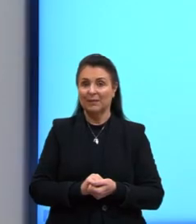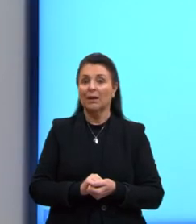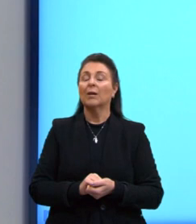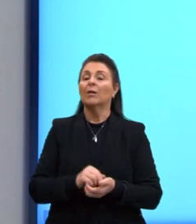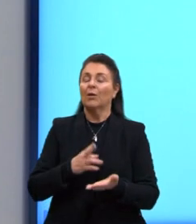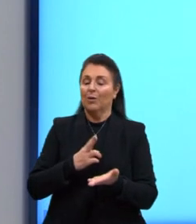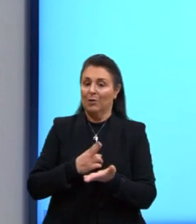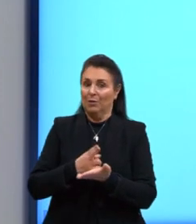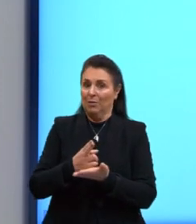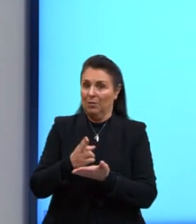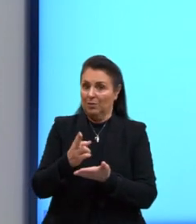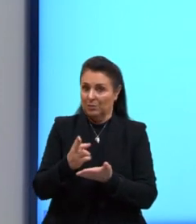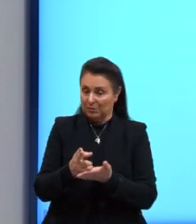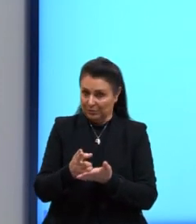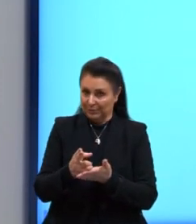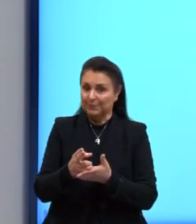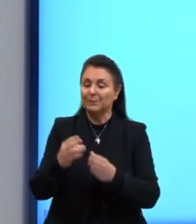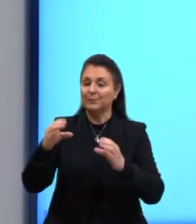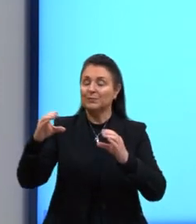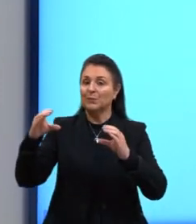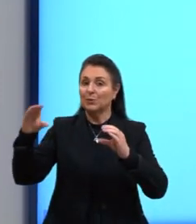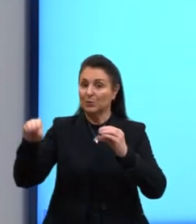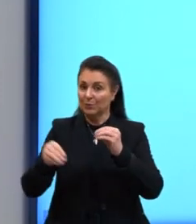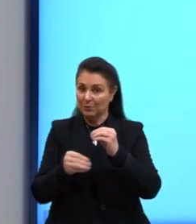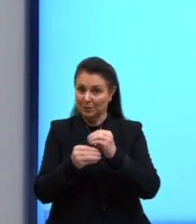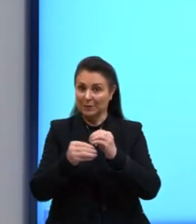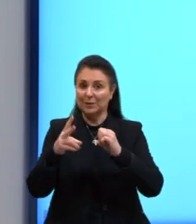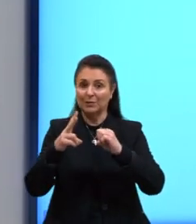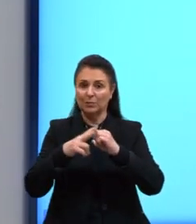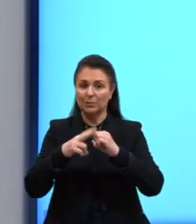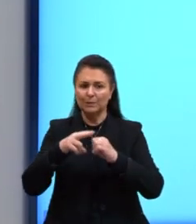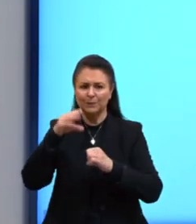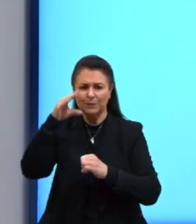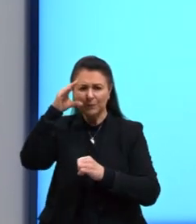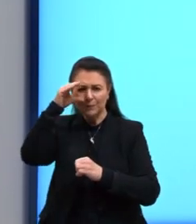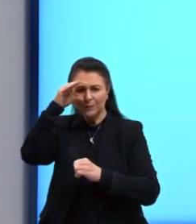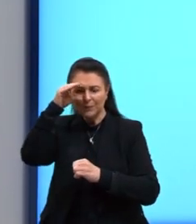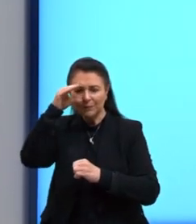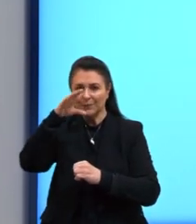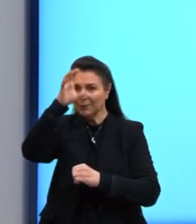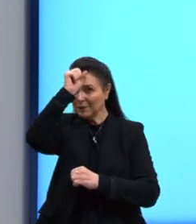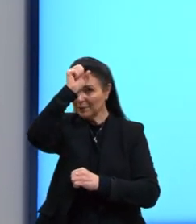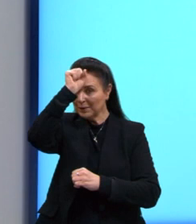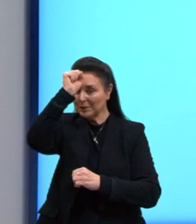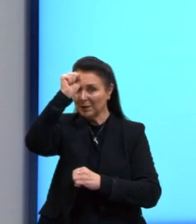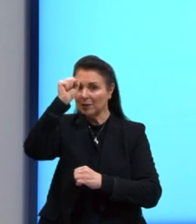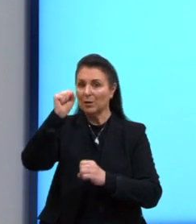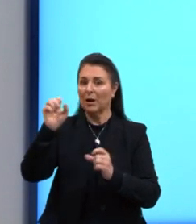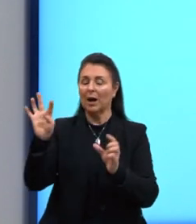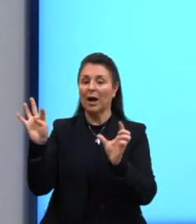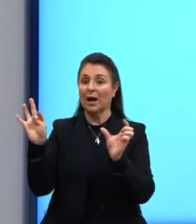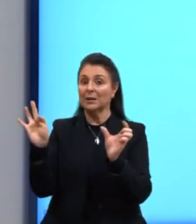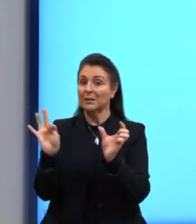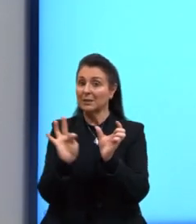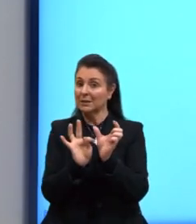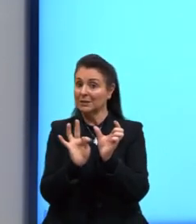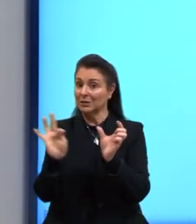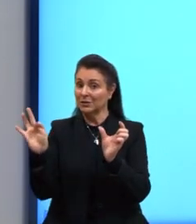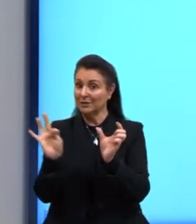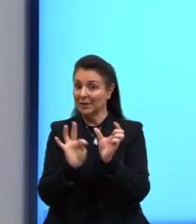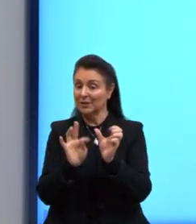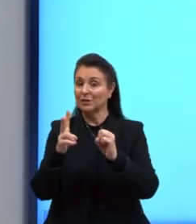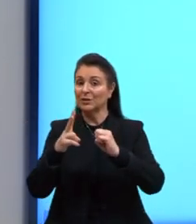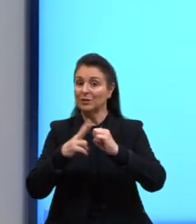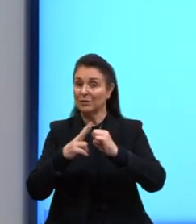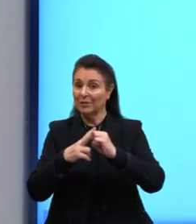Passamos ali pelos nossos complementos verbais. Observamos e aprendemos a transitividade dos verbos e o que